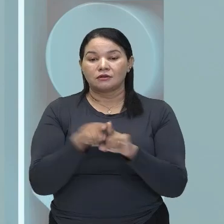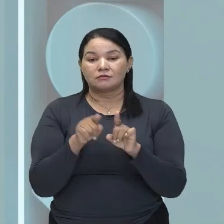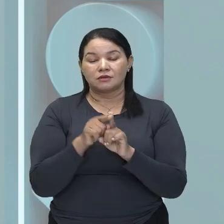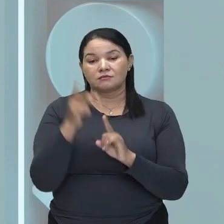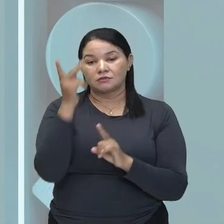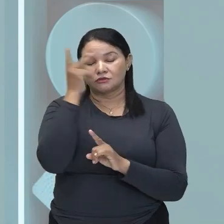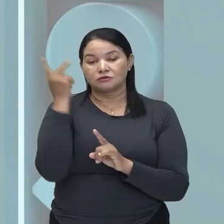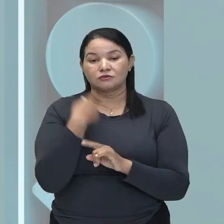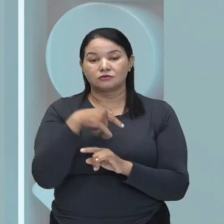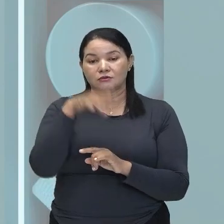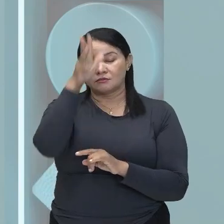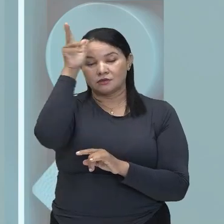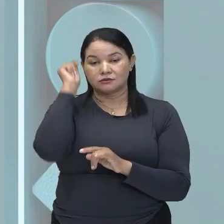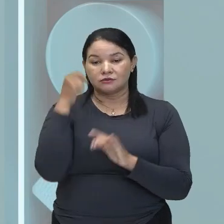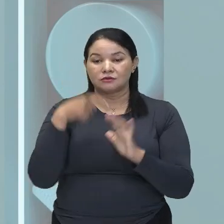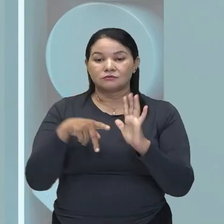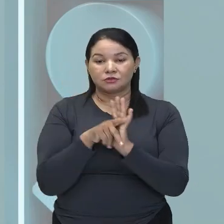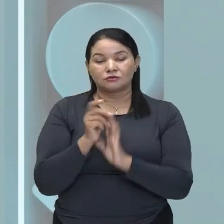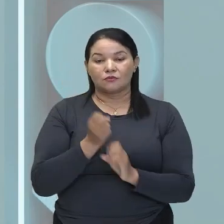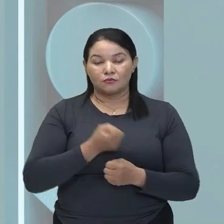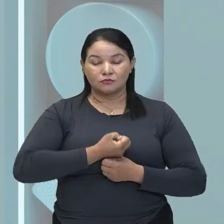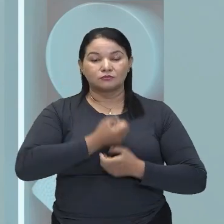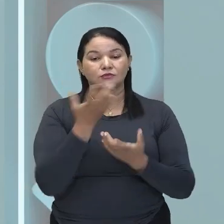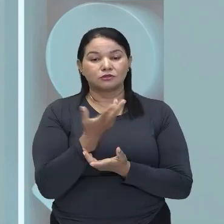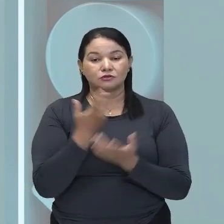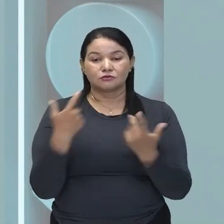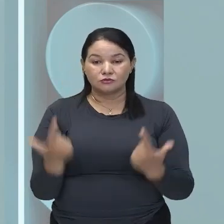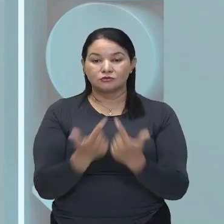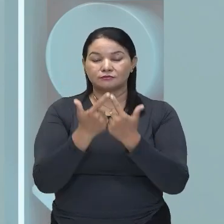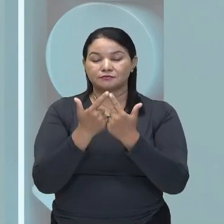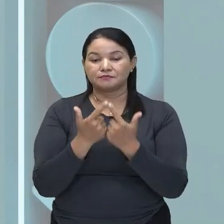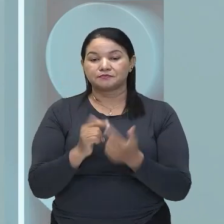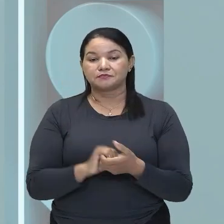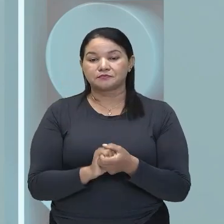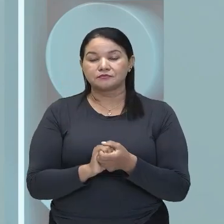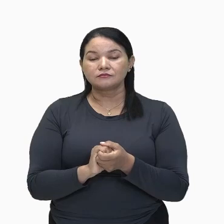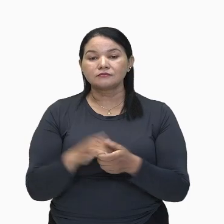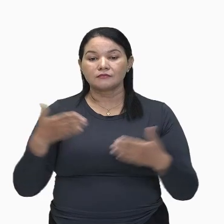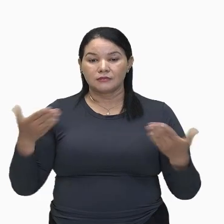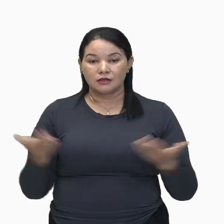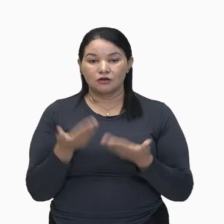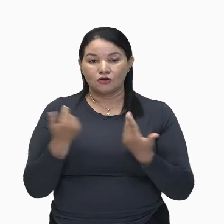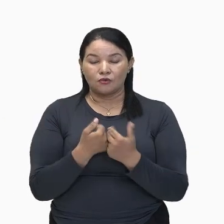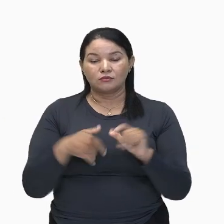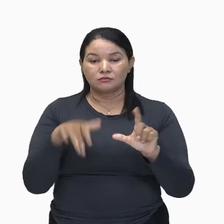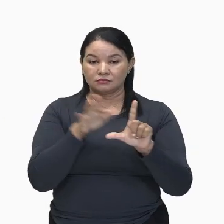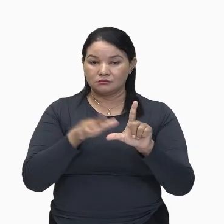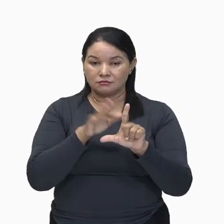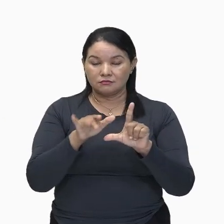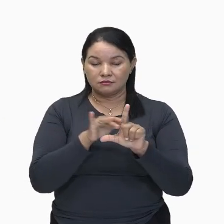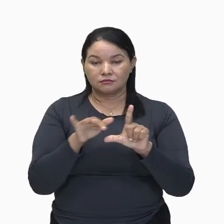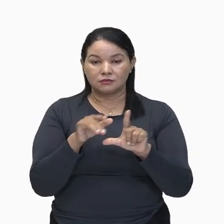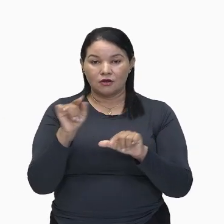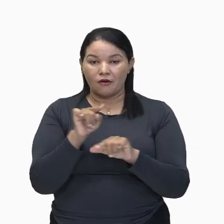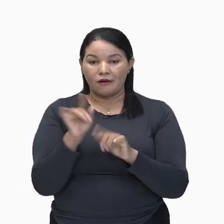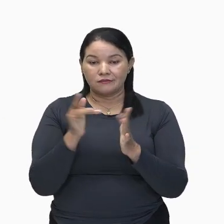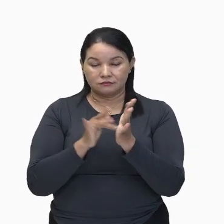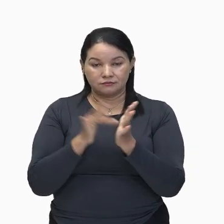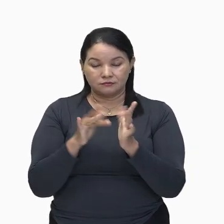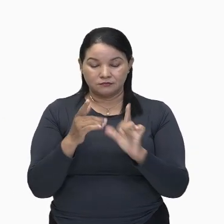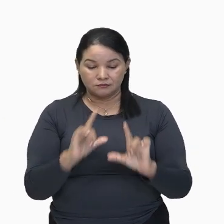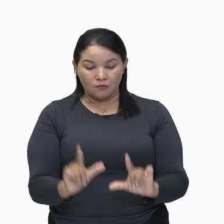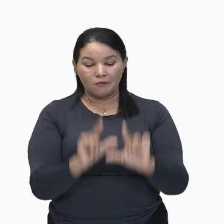amazonenses, Que aconteceu aqui no Teatro Amazonas. Nós vamos mostrar para vocês agora, Um QR Code, É só apontar o